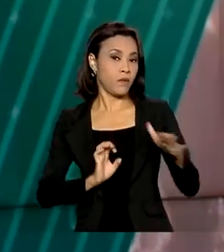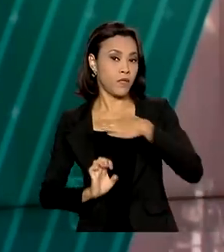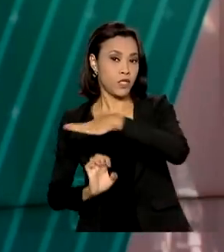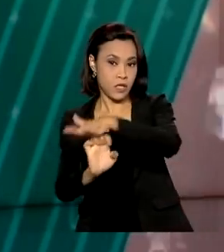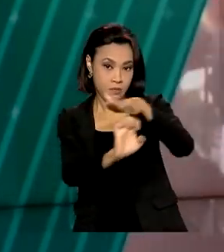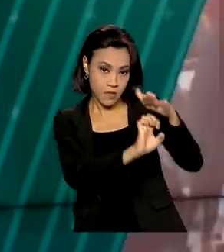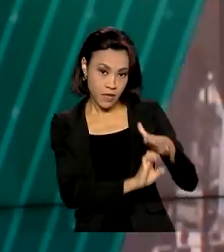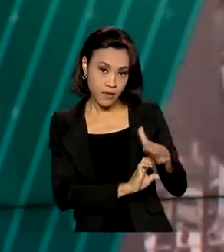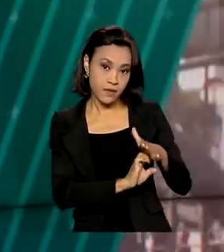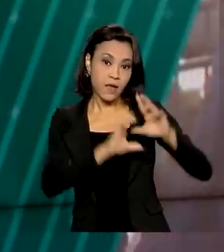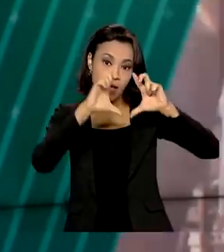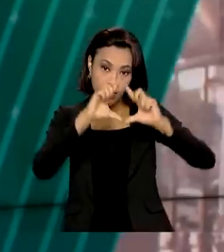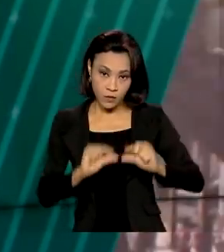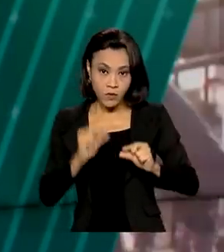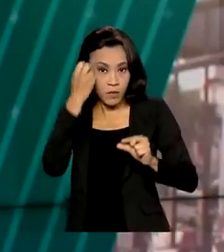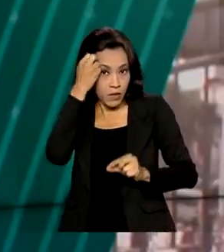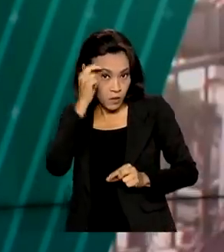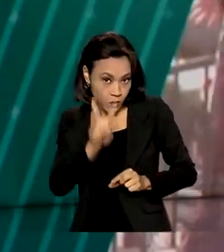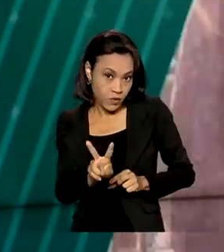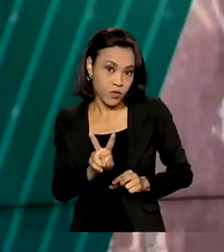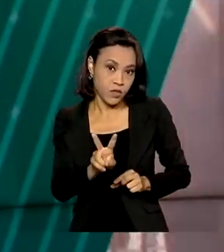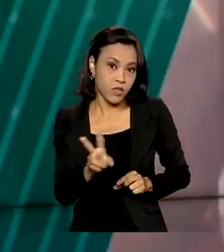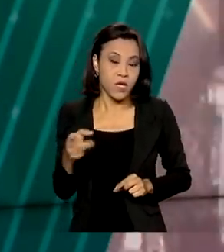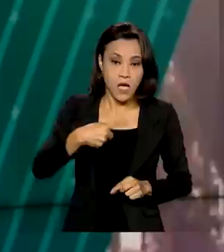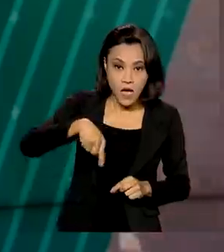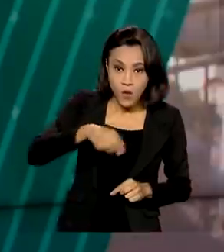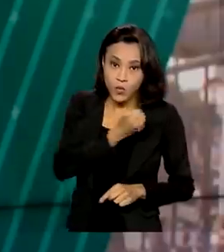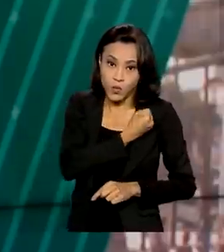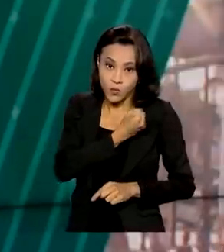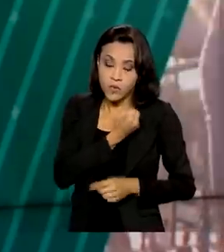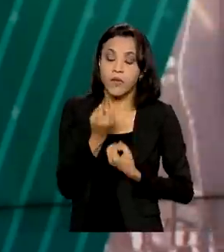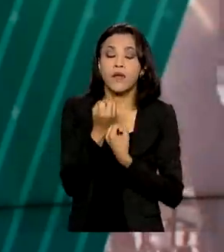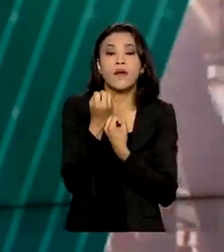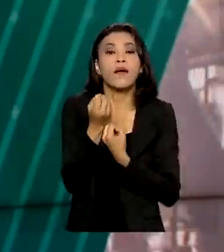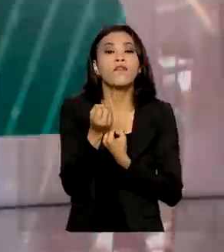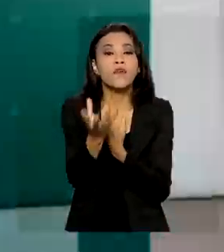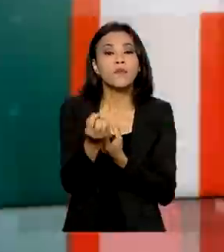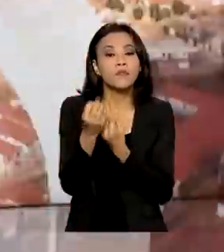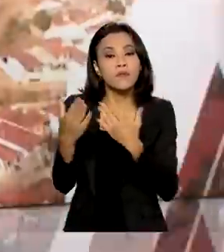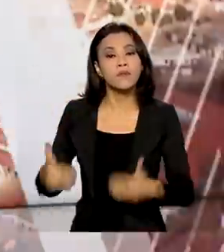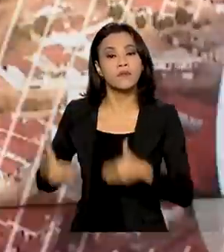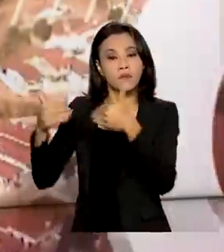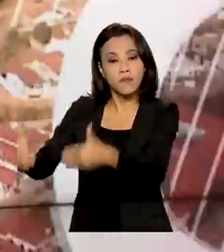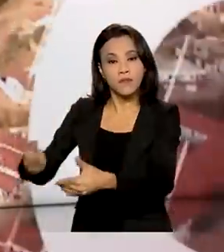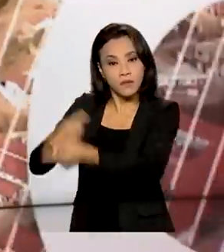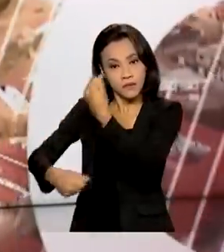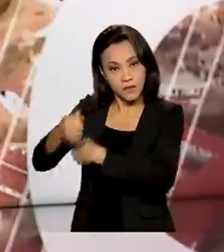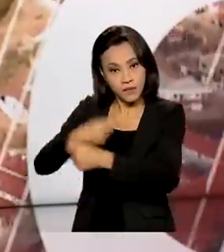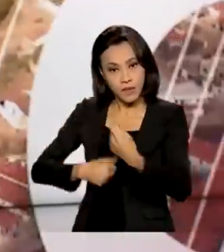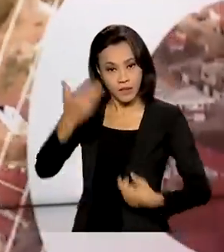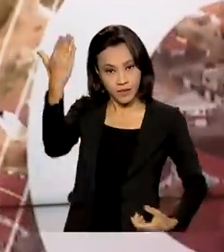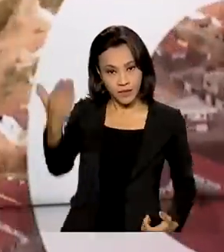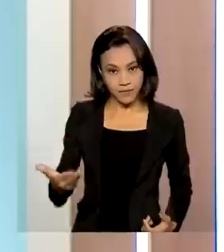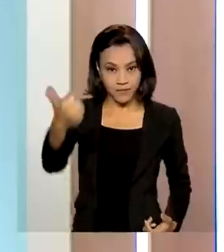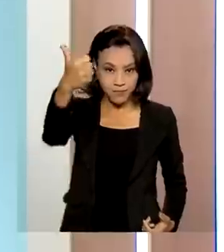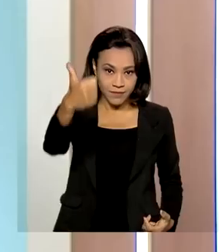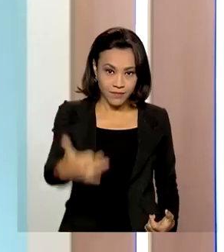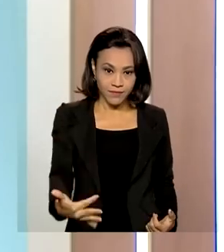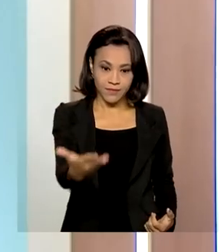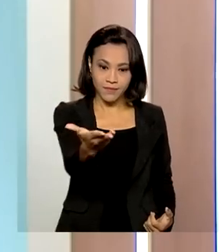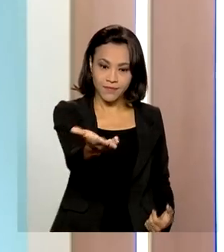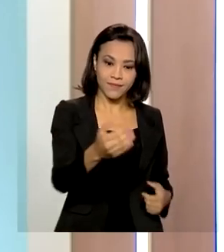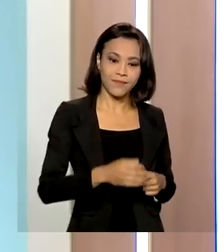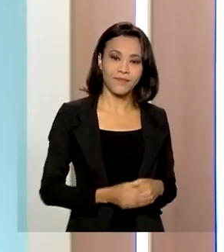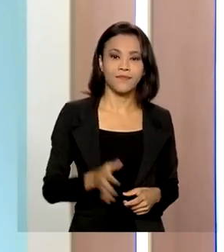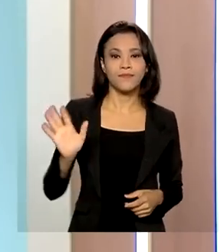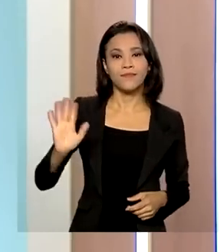caiu para menos de dois dias. Os números são do Ministério da Economia e quem comenta é Ricardo Caldas. Bom